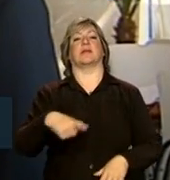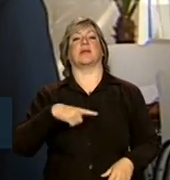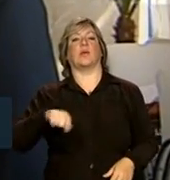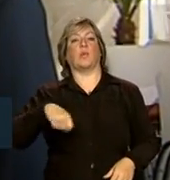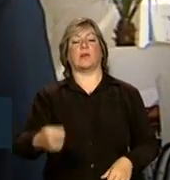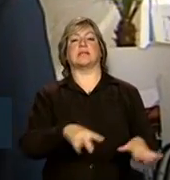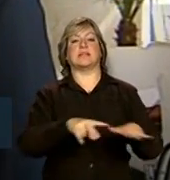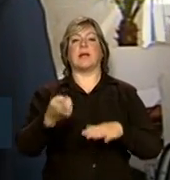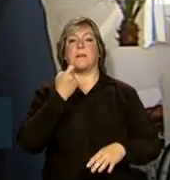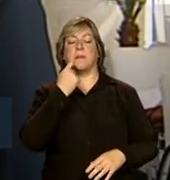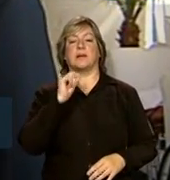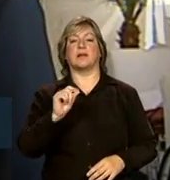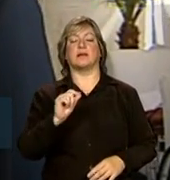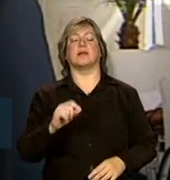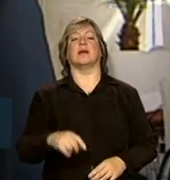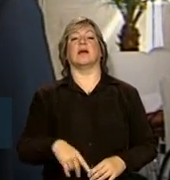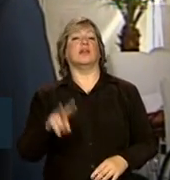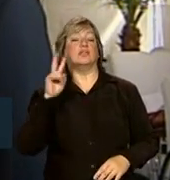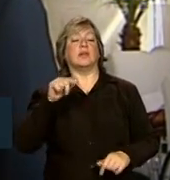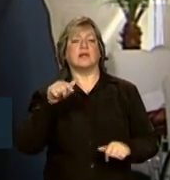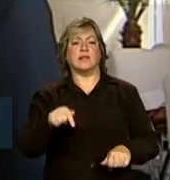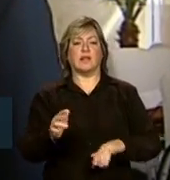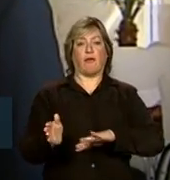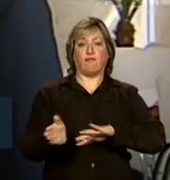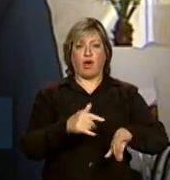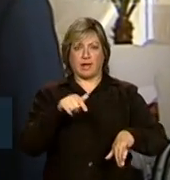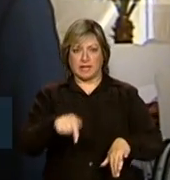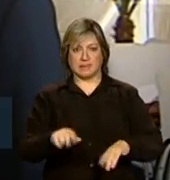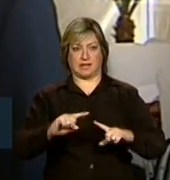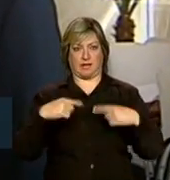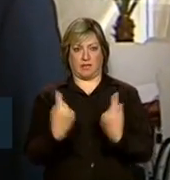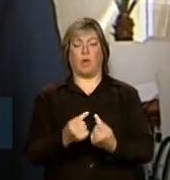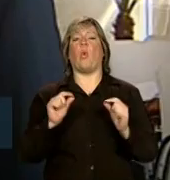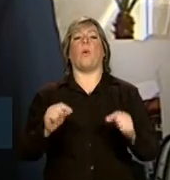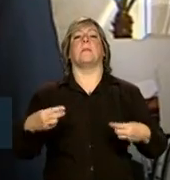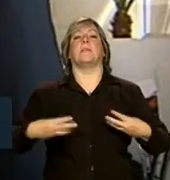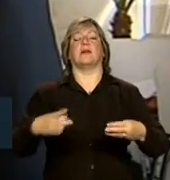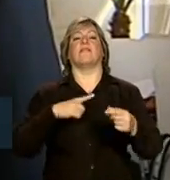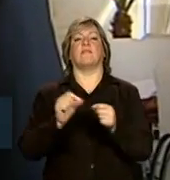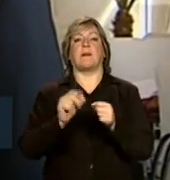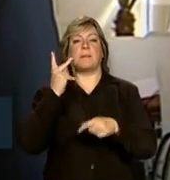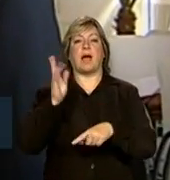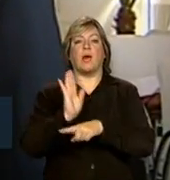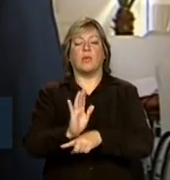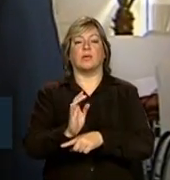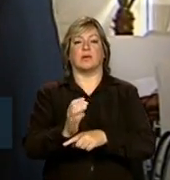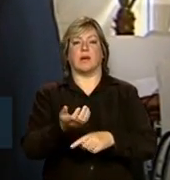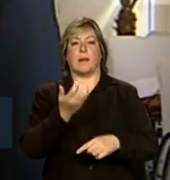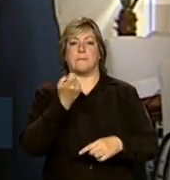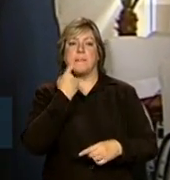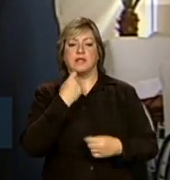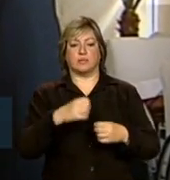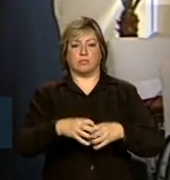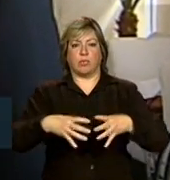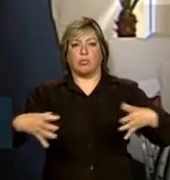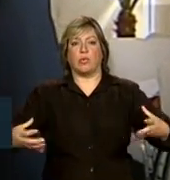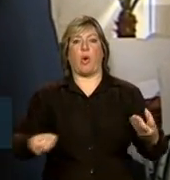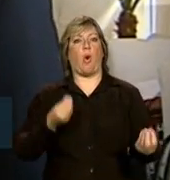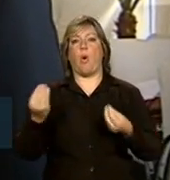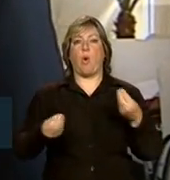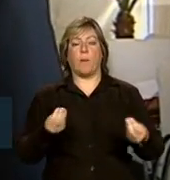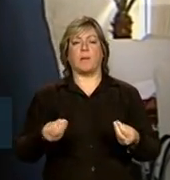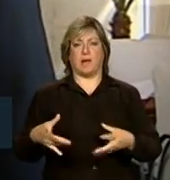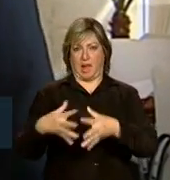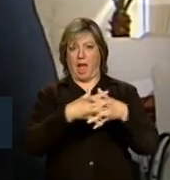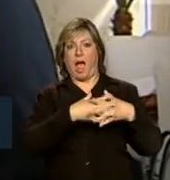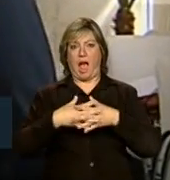chamada Semana do Peixe. Fora esse período, o que o Ministério tem feito para promover a produção de pescados no Brasil? Seria o exemplo dos